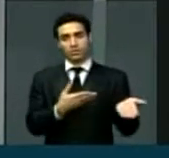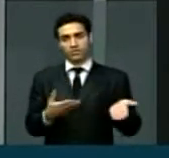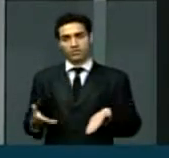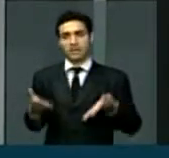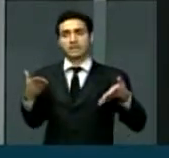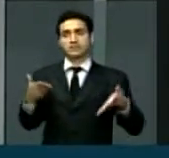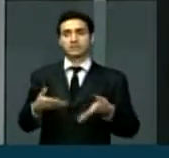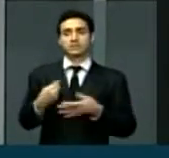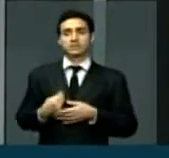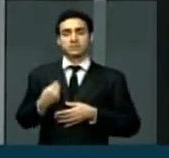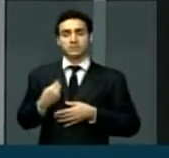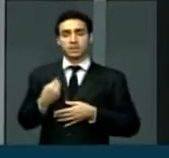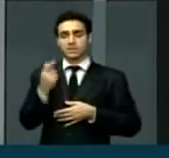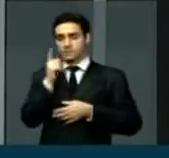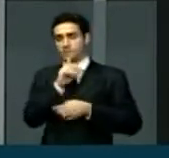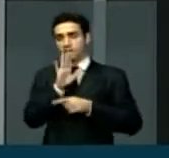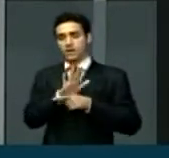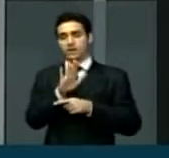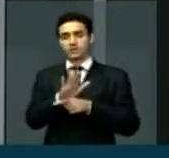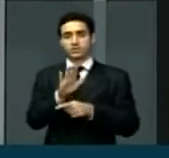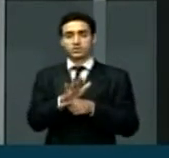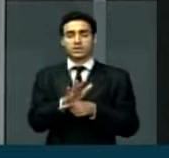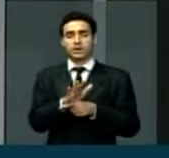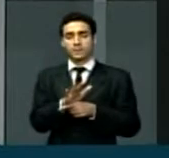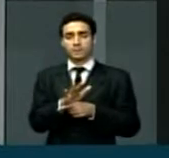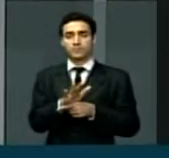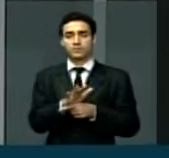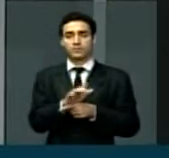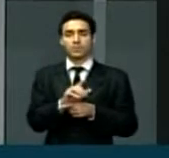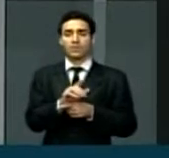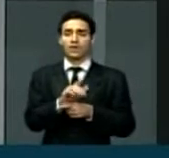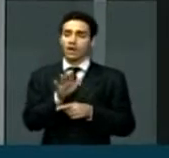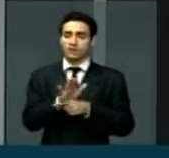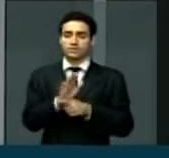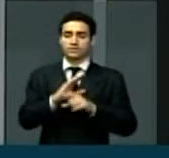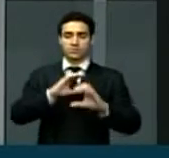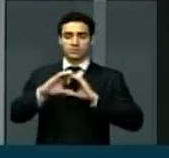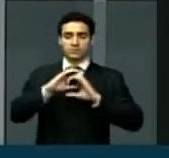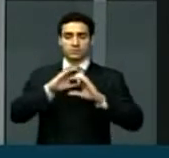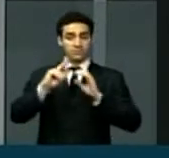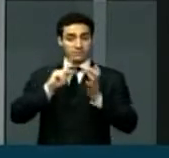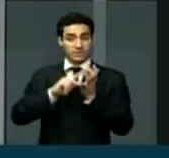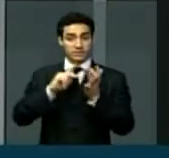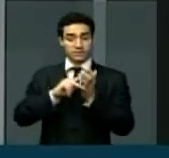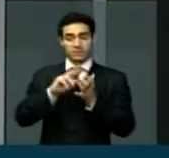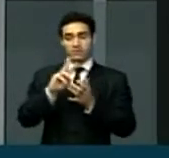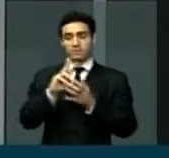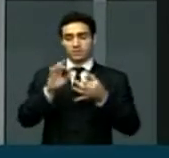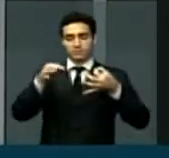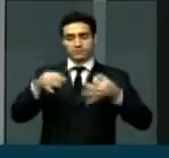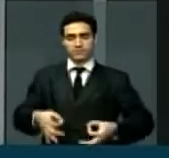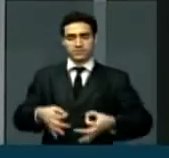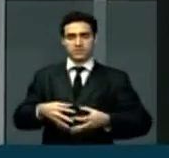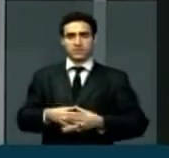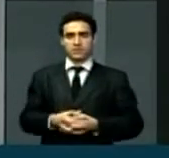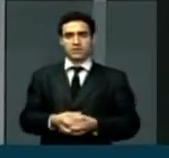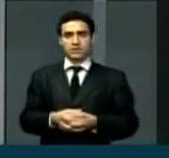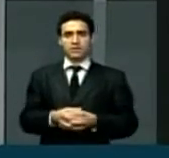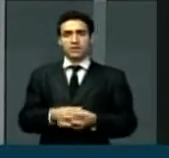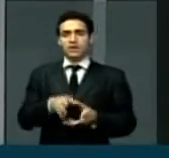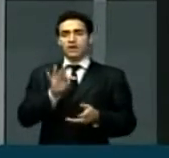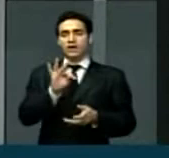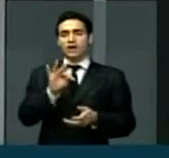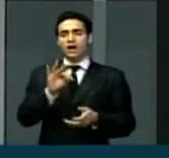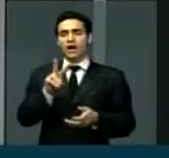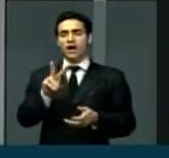participar, a contribuir com uma comunicação verdadeiramente honesta. A TV